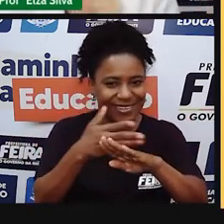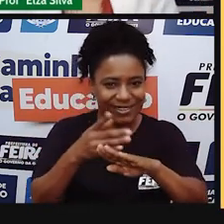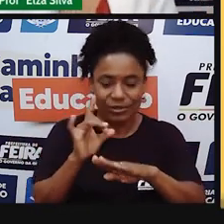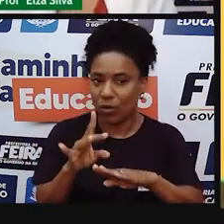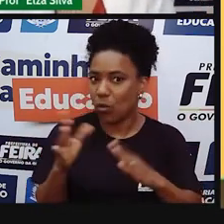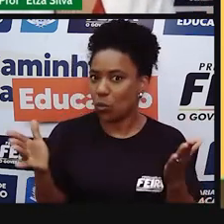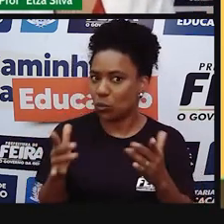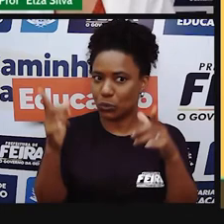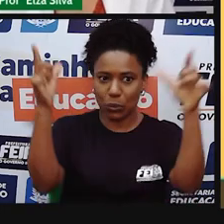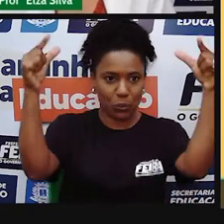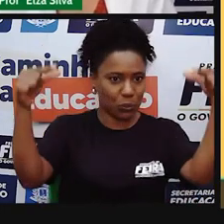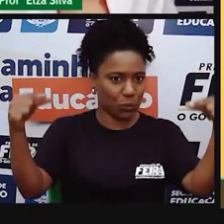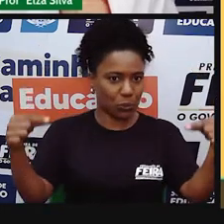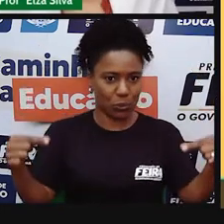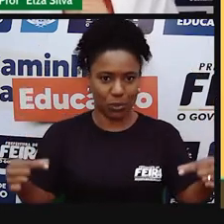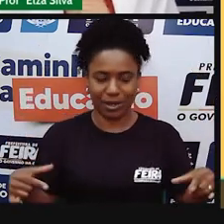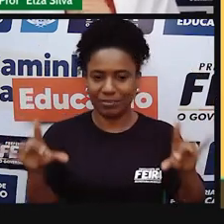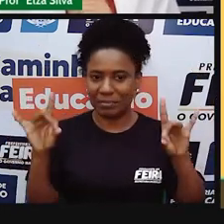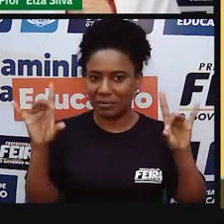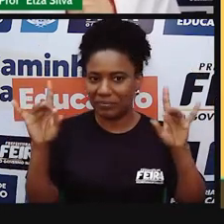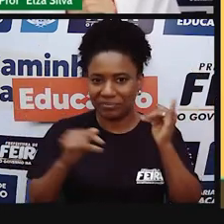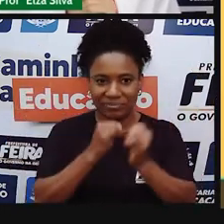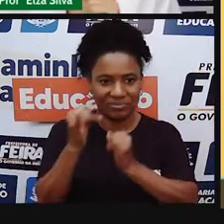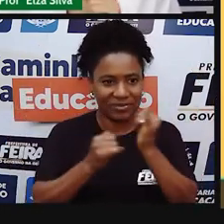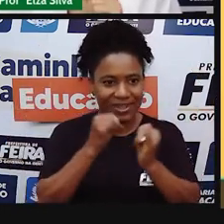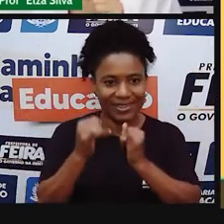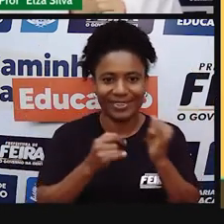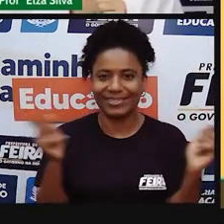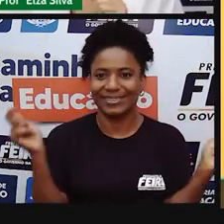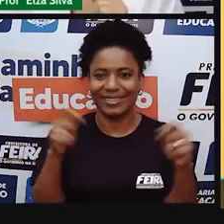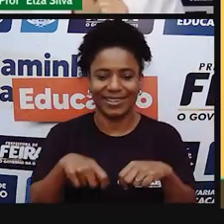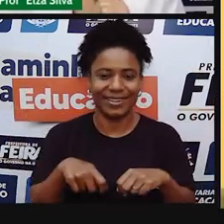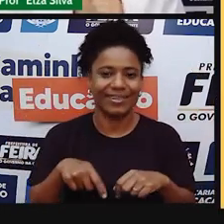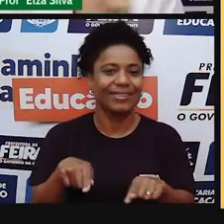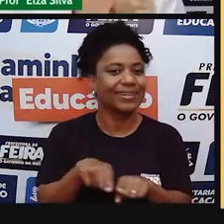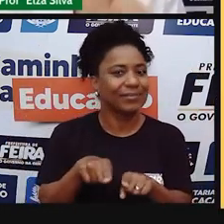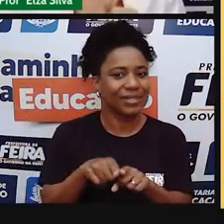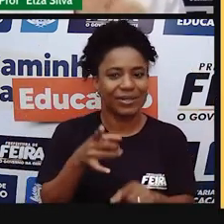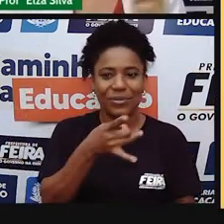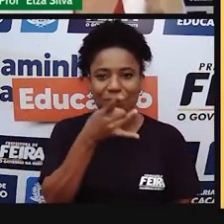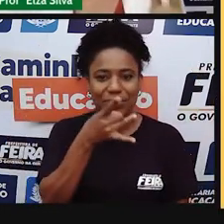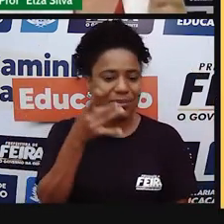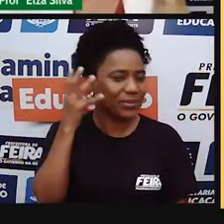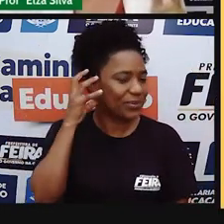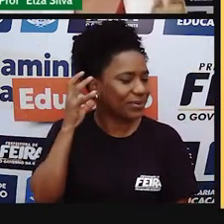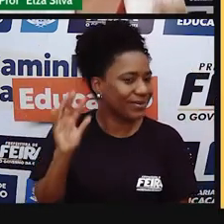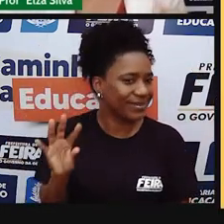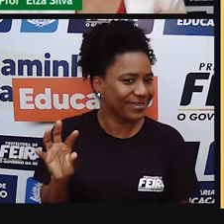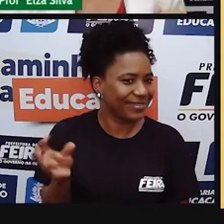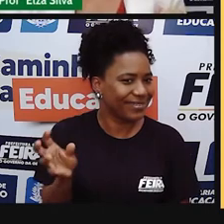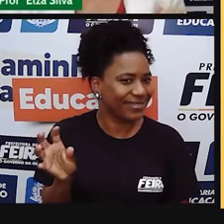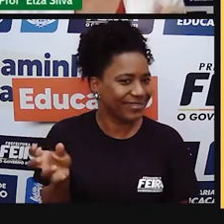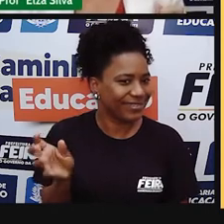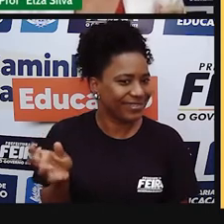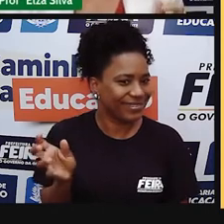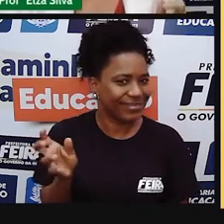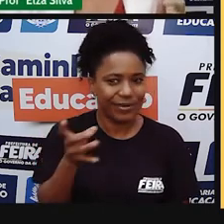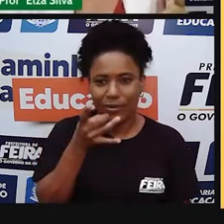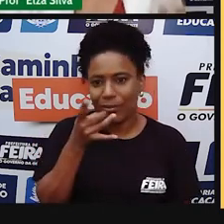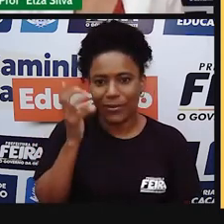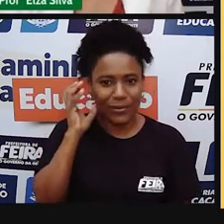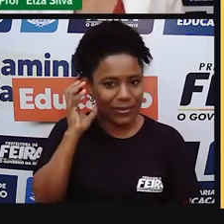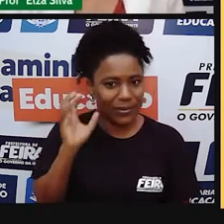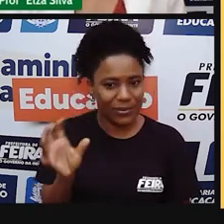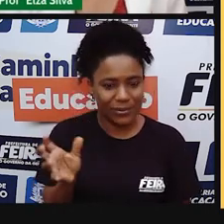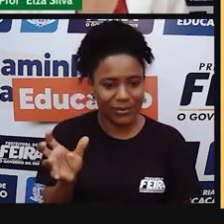E o radio, os rádios, olhe como era o rádio, né, um dos modelos de muito tempo atrás. Olha aqui a caixa